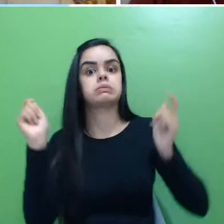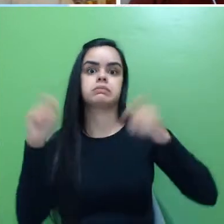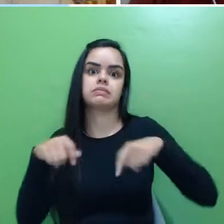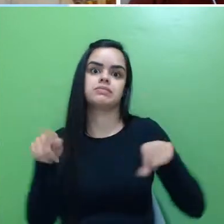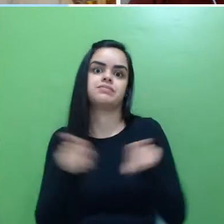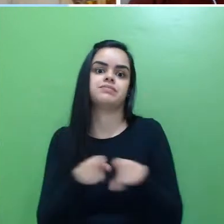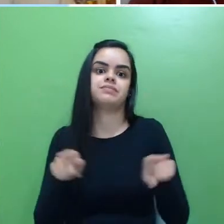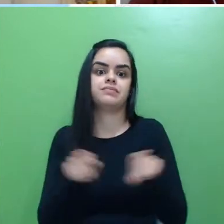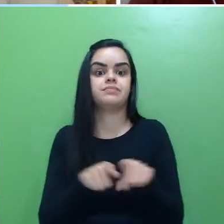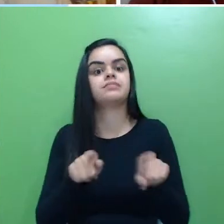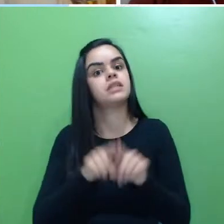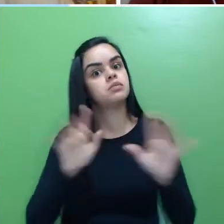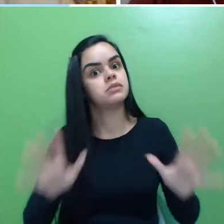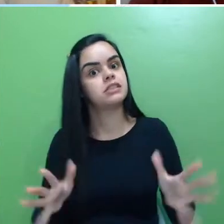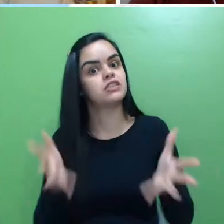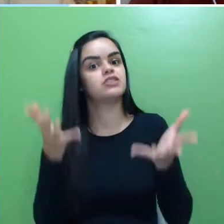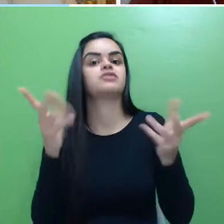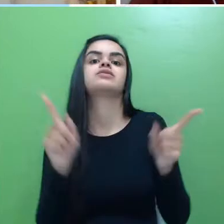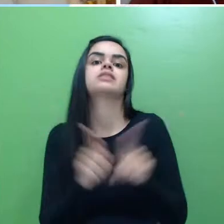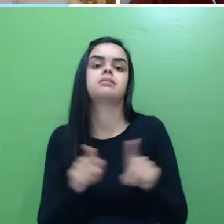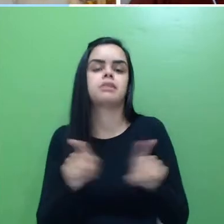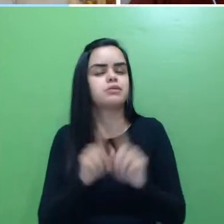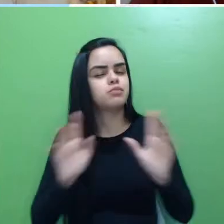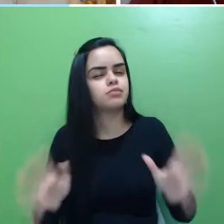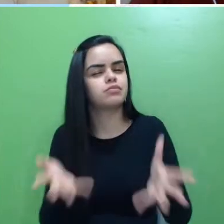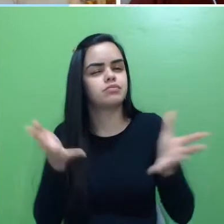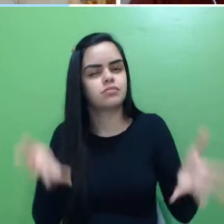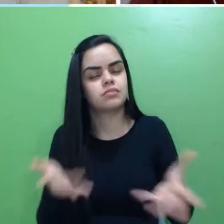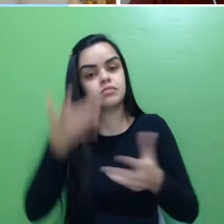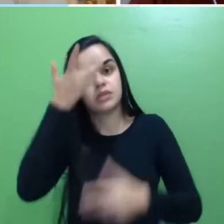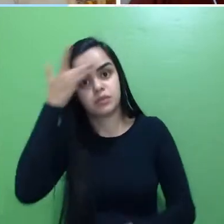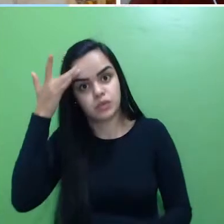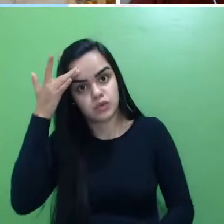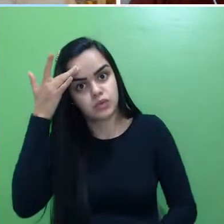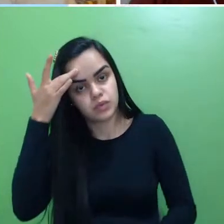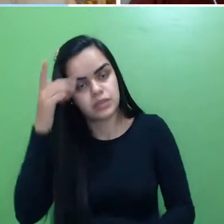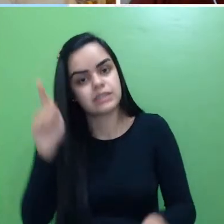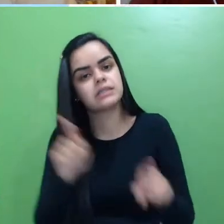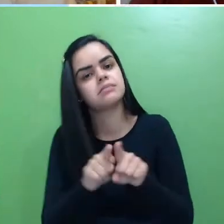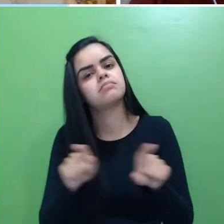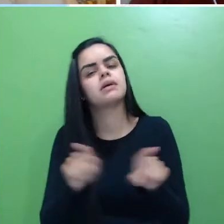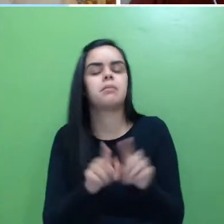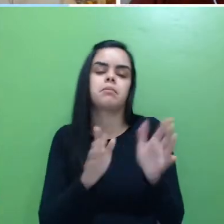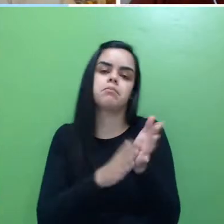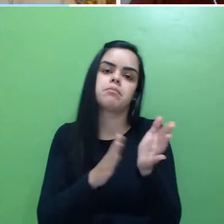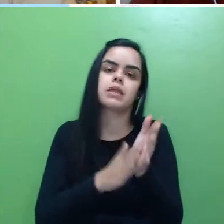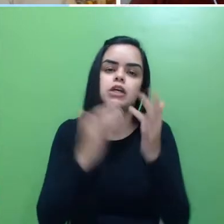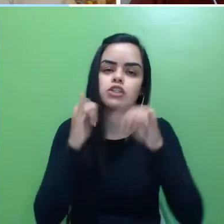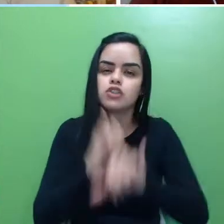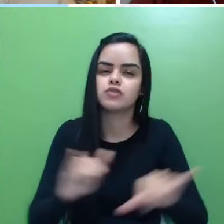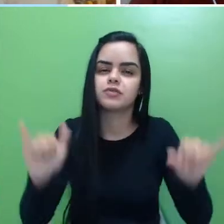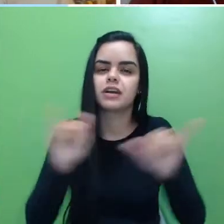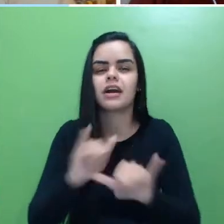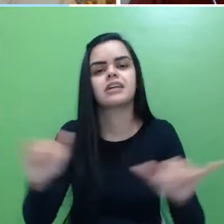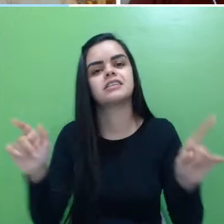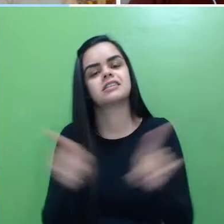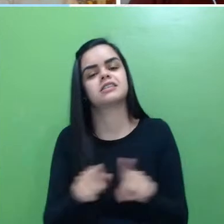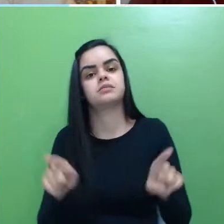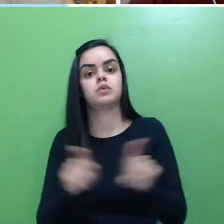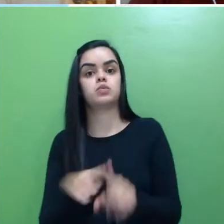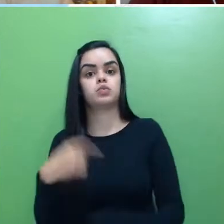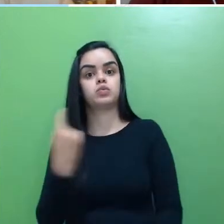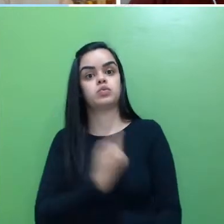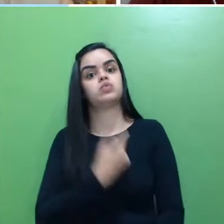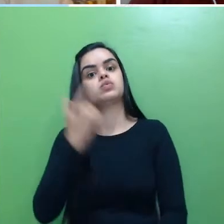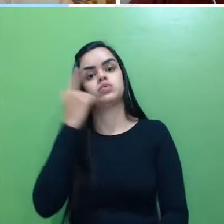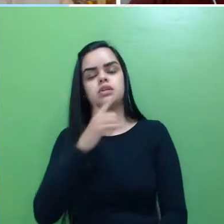que é mais um incentivo, mais um estímulo das pessoas enviarem seus trabalhos, divulgarem o que estão fazendo, e aí a gente consegue